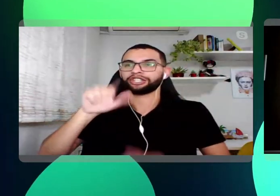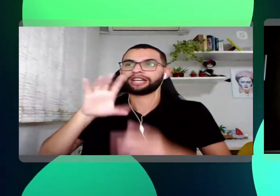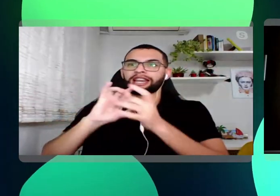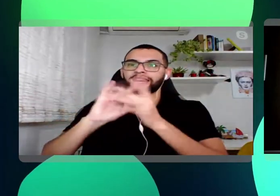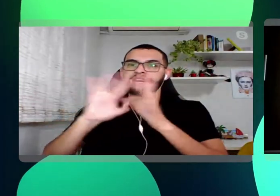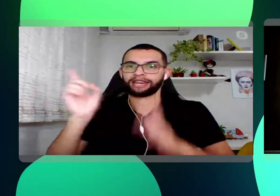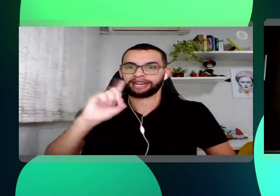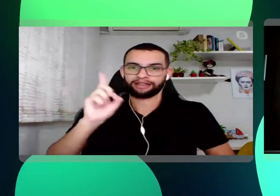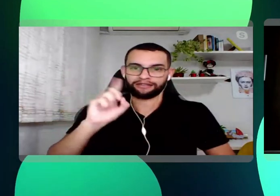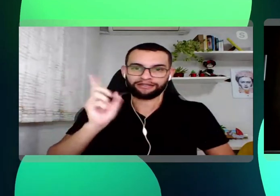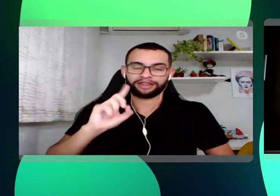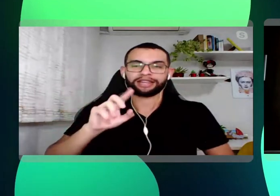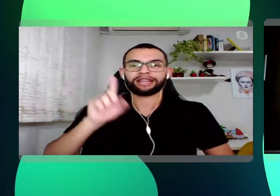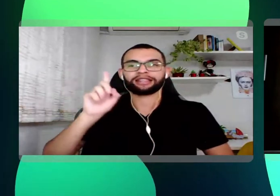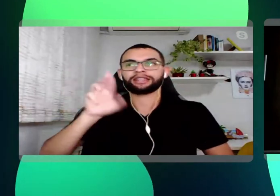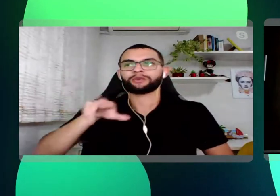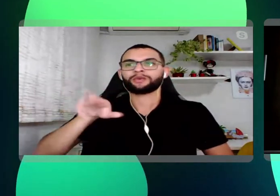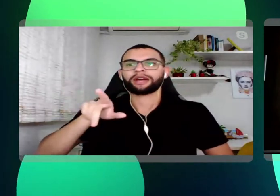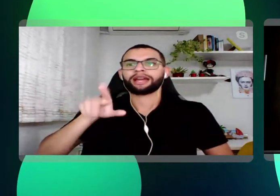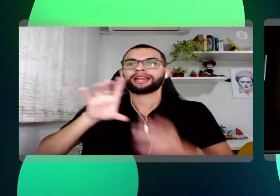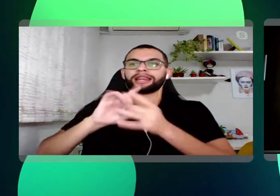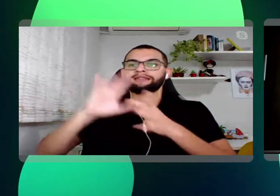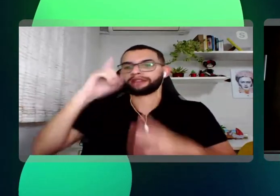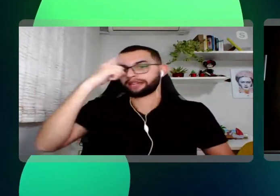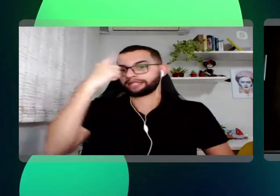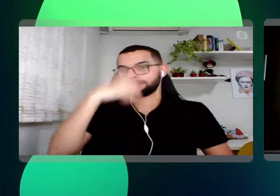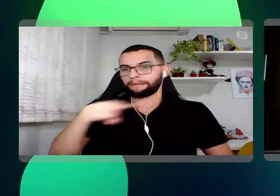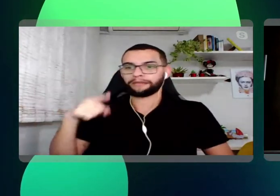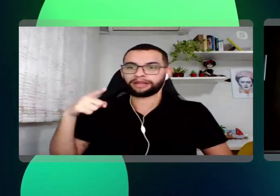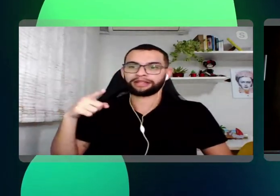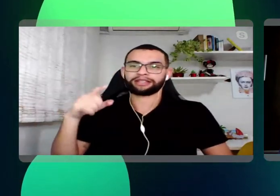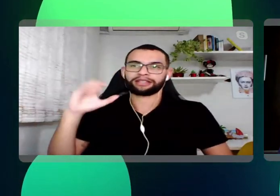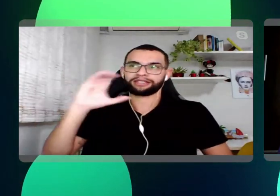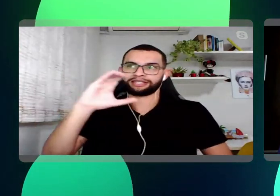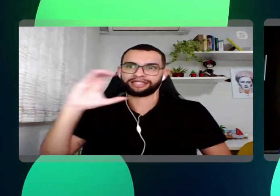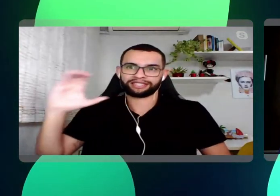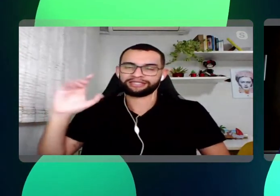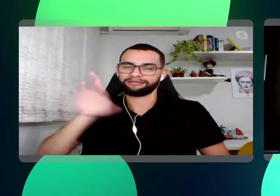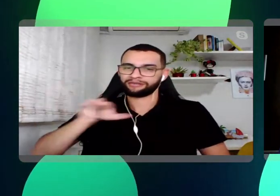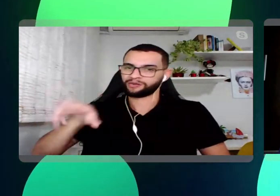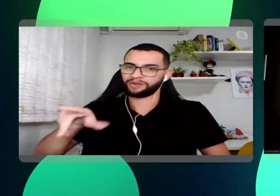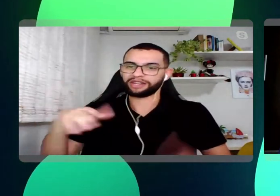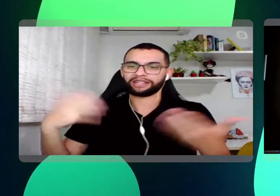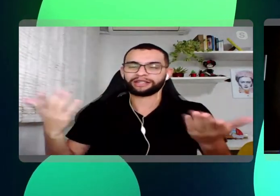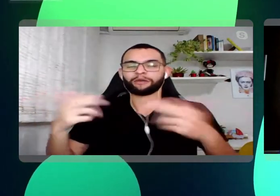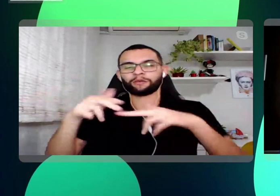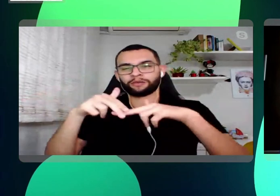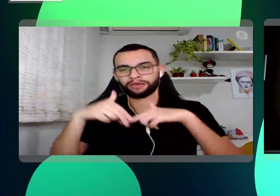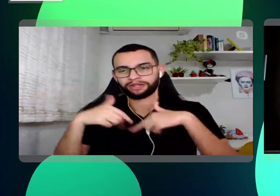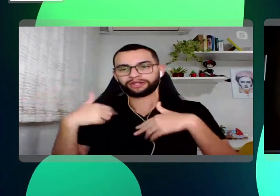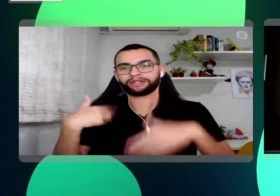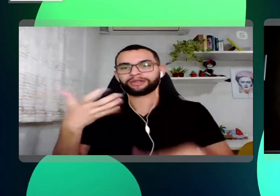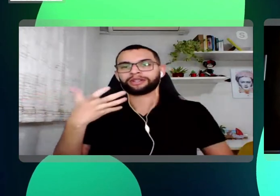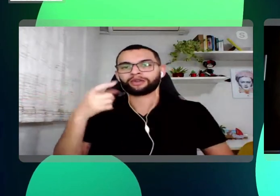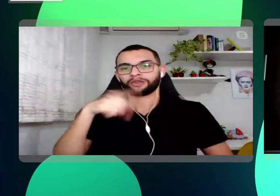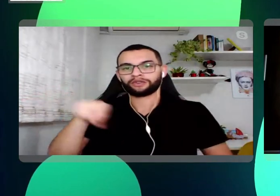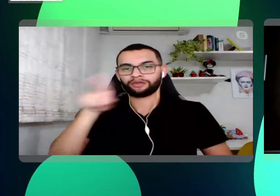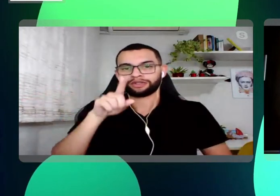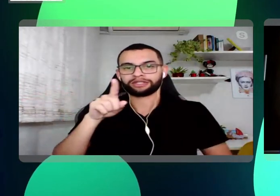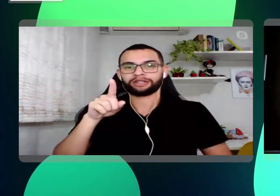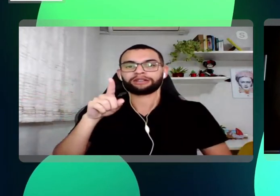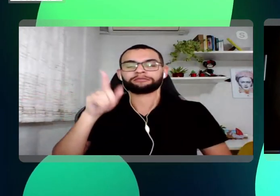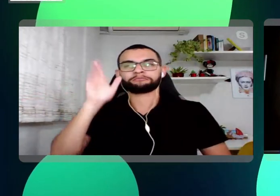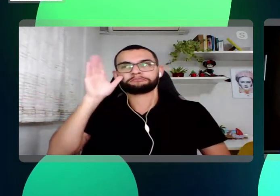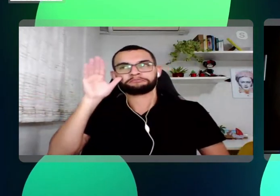da semana da computação. Vai ter evento e, portanto, gostaria que vocês prestigiassem a